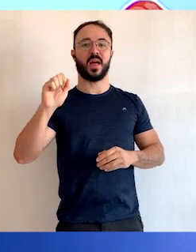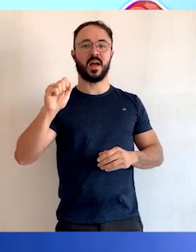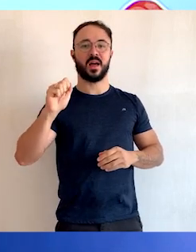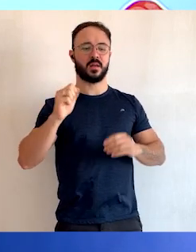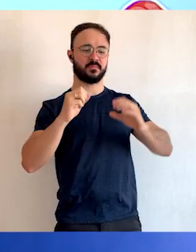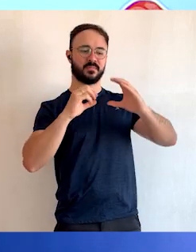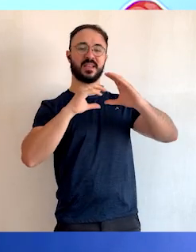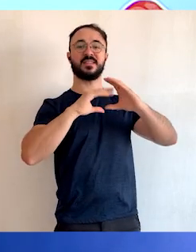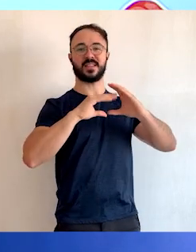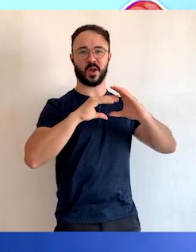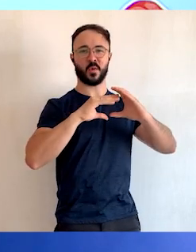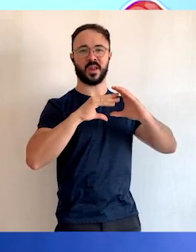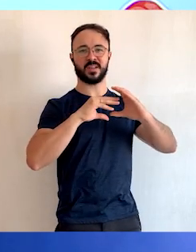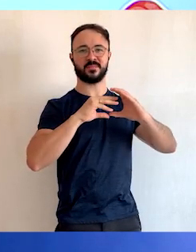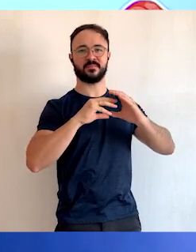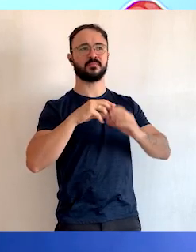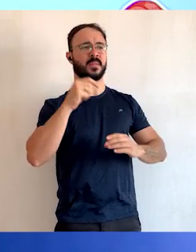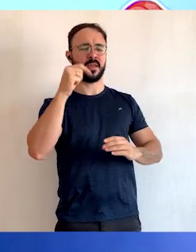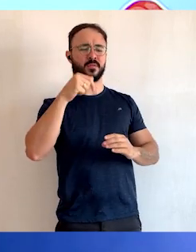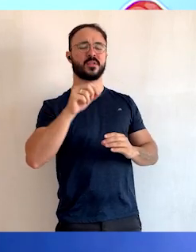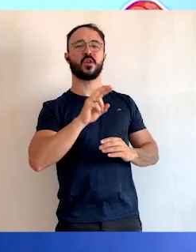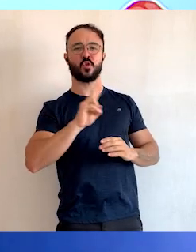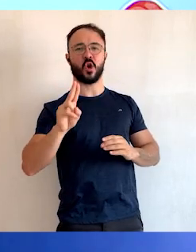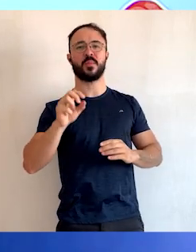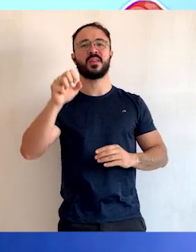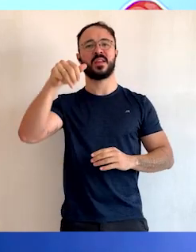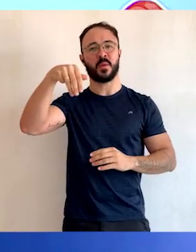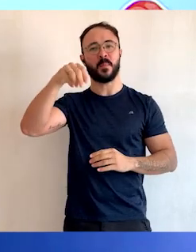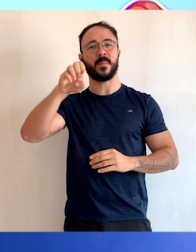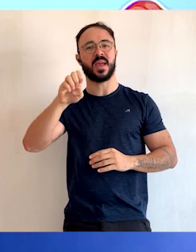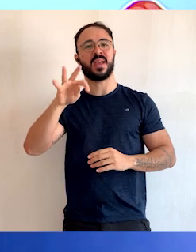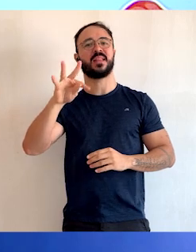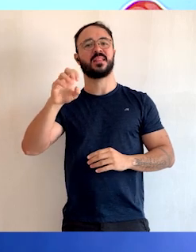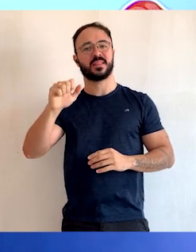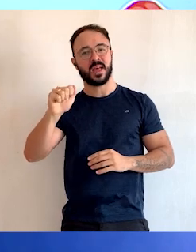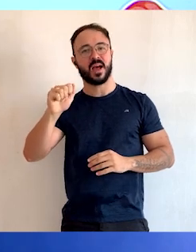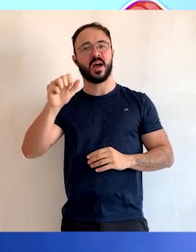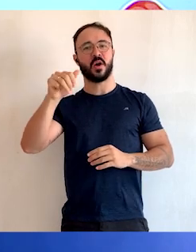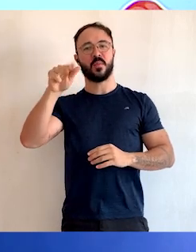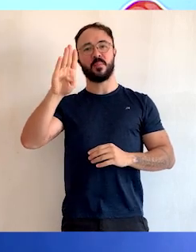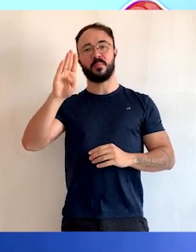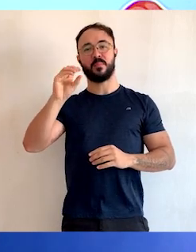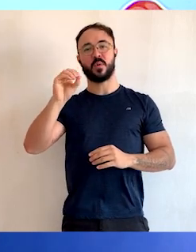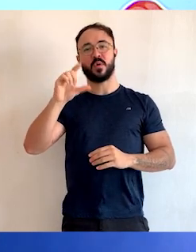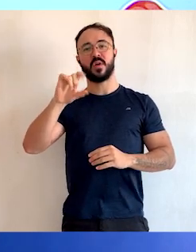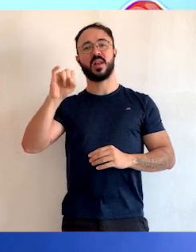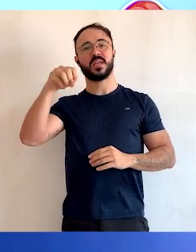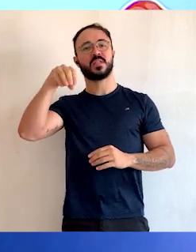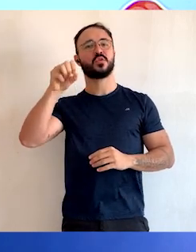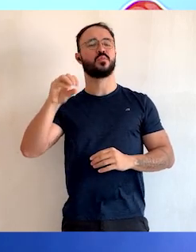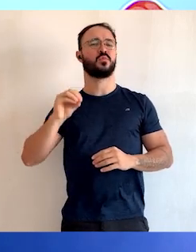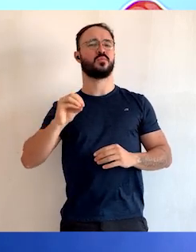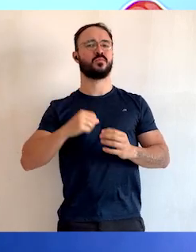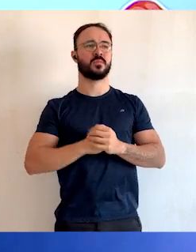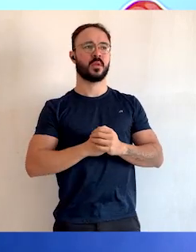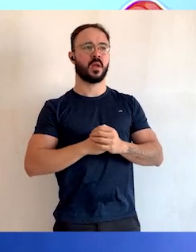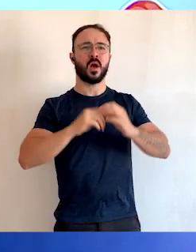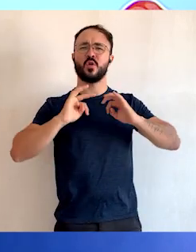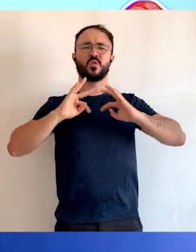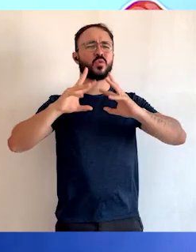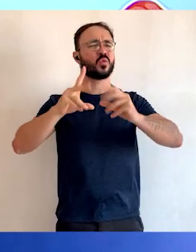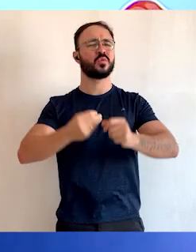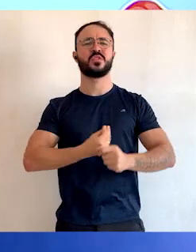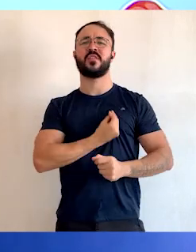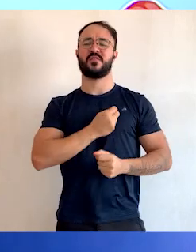são chamados de metabolismo. Todos os seres vivos têm capacidade de